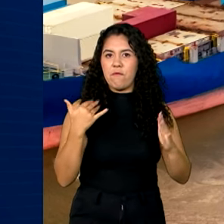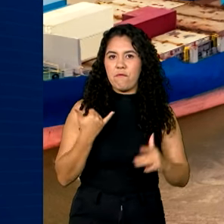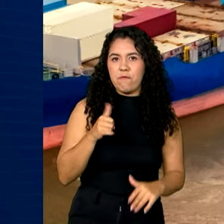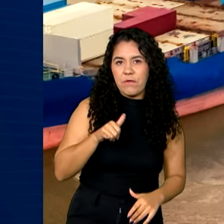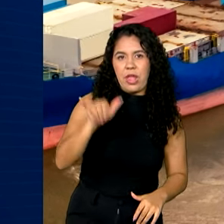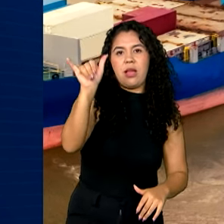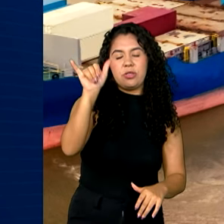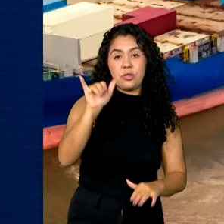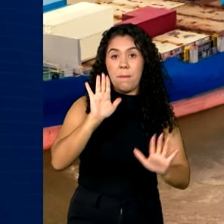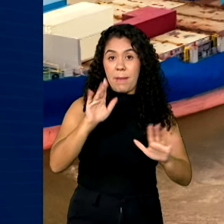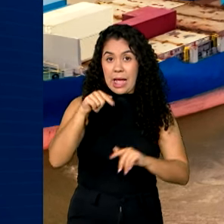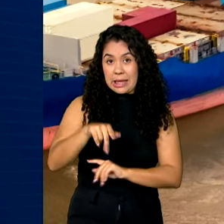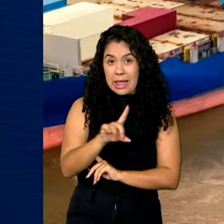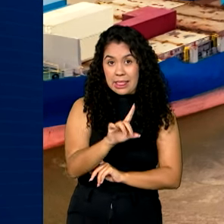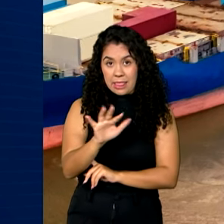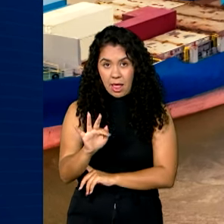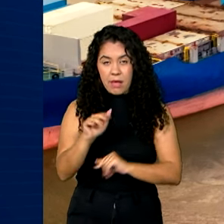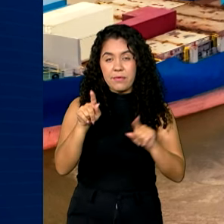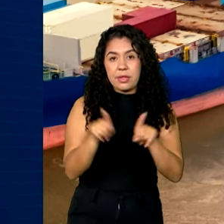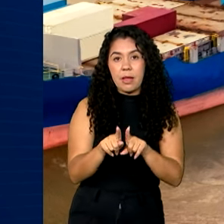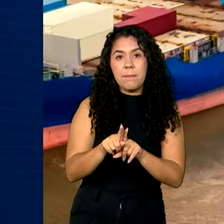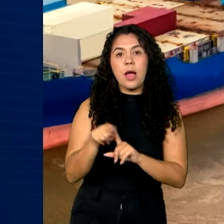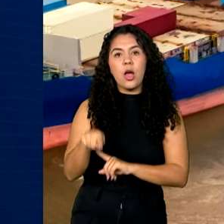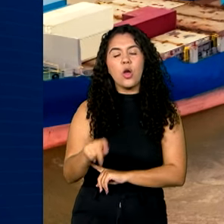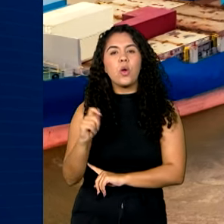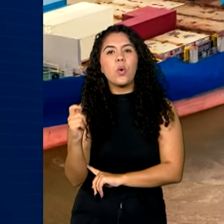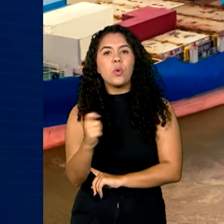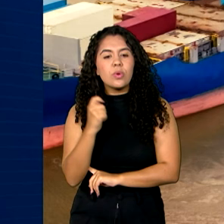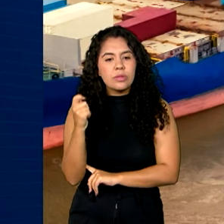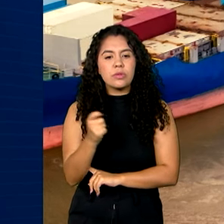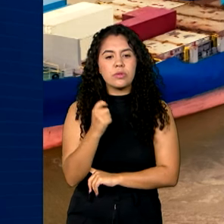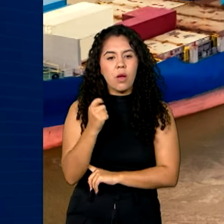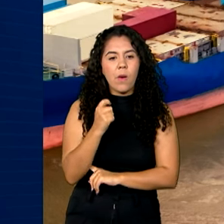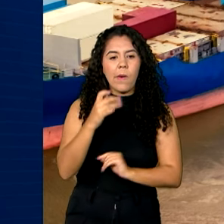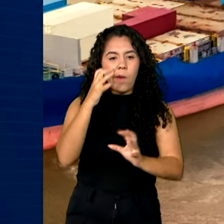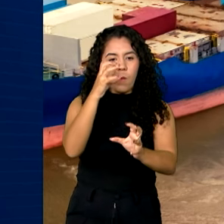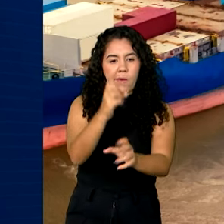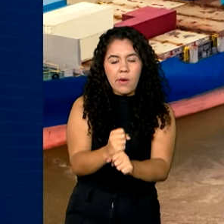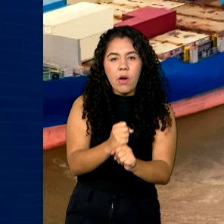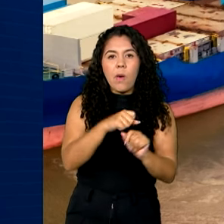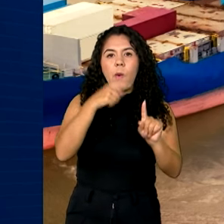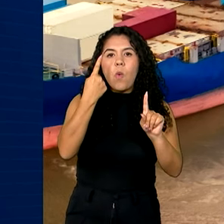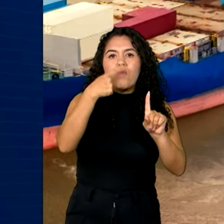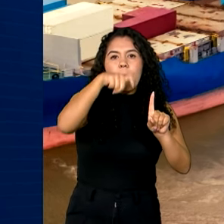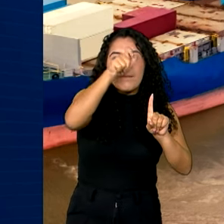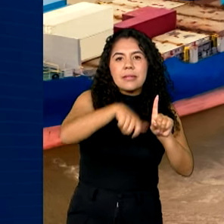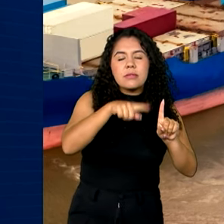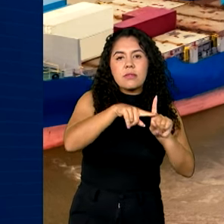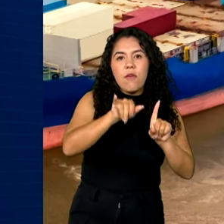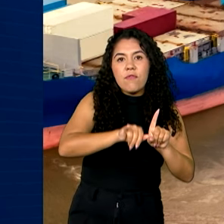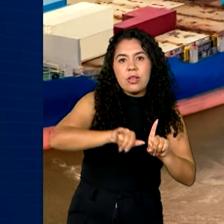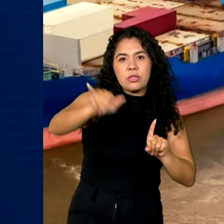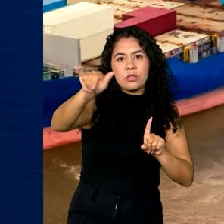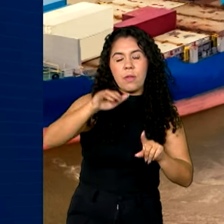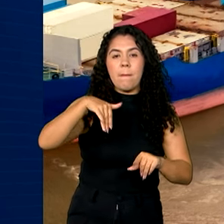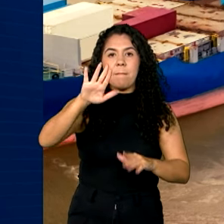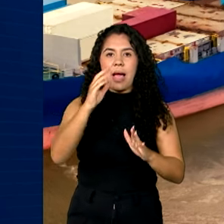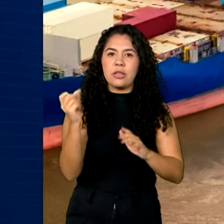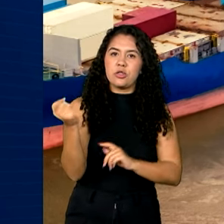No Distrito Federal e no Rio Grande do Sul, o número de domicílios em que pelo menos uma pessoa viajou foi superior a